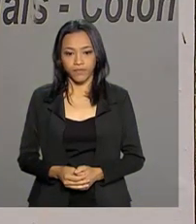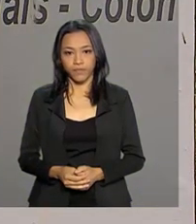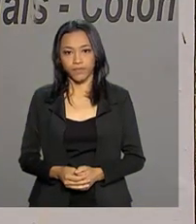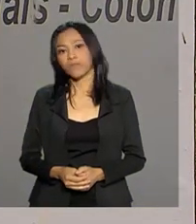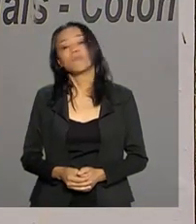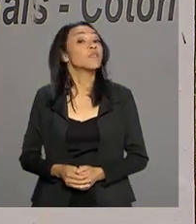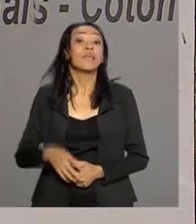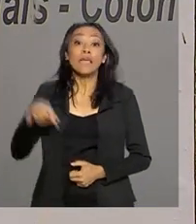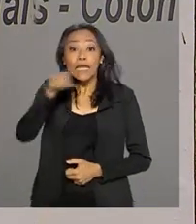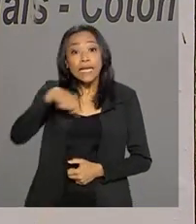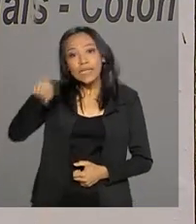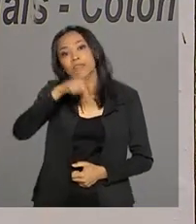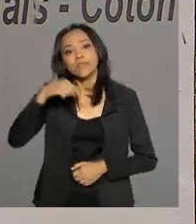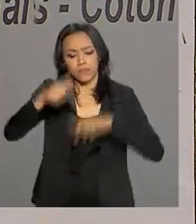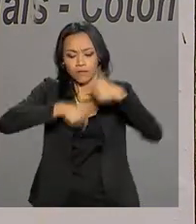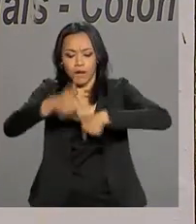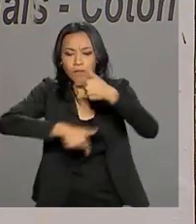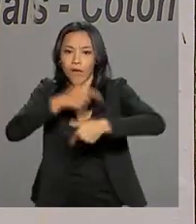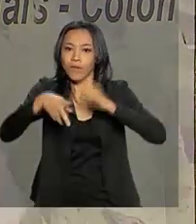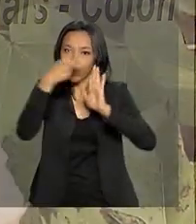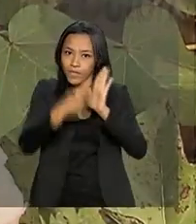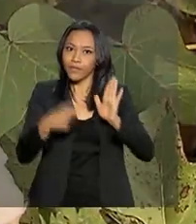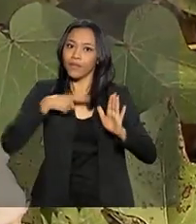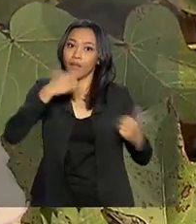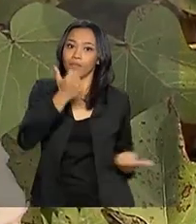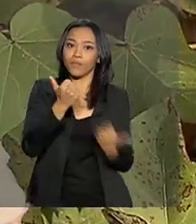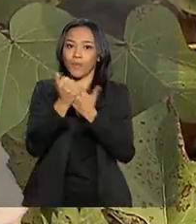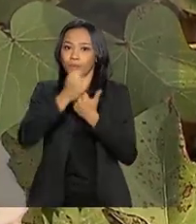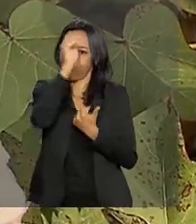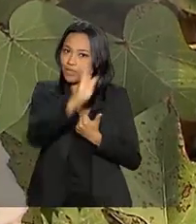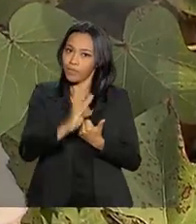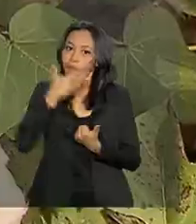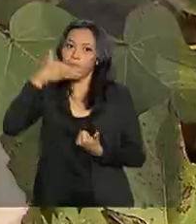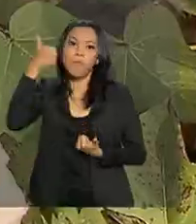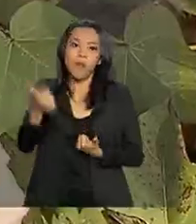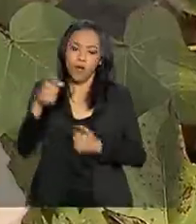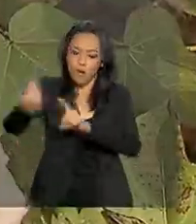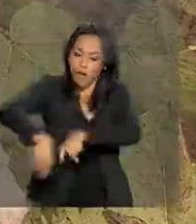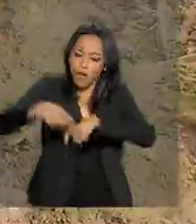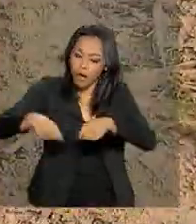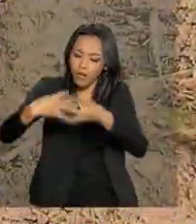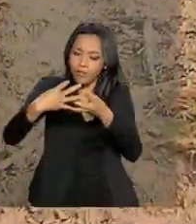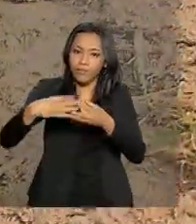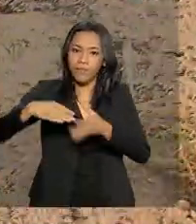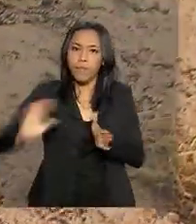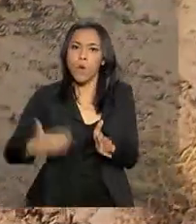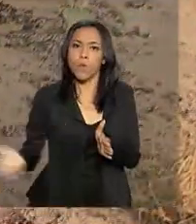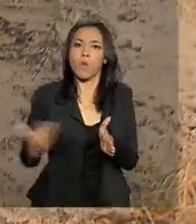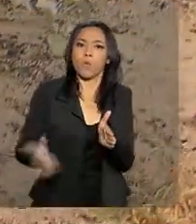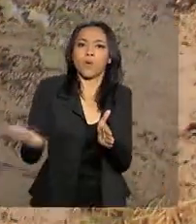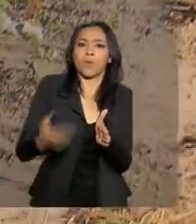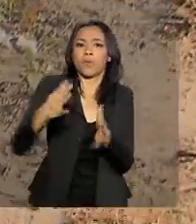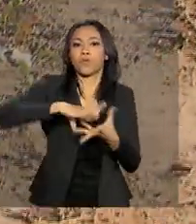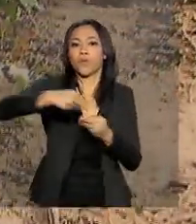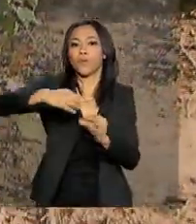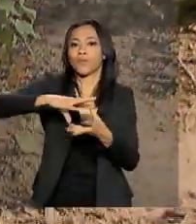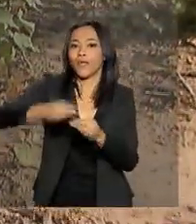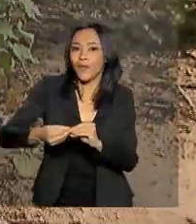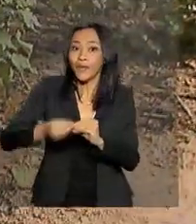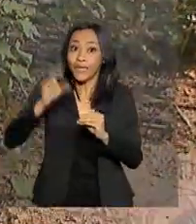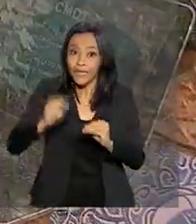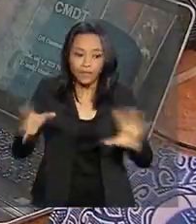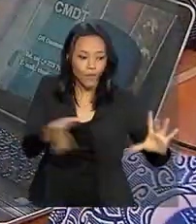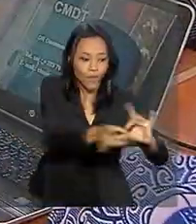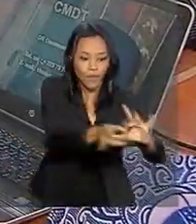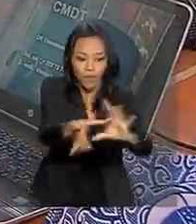Iniciativas que contam com a cooperação brasileira para melhorar a produção de algodão. E a integração entre os projetos tem